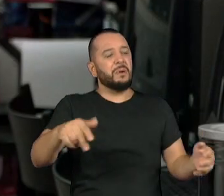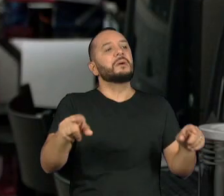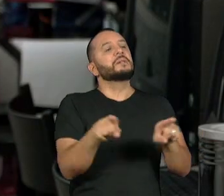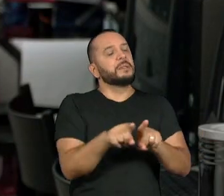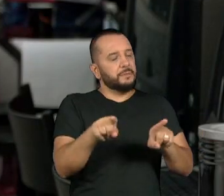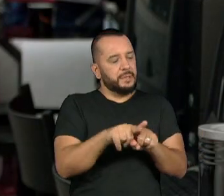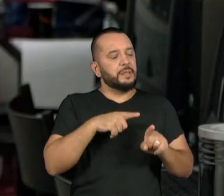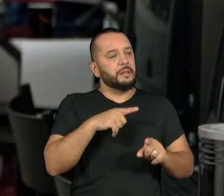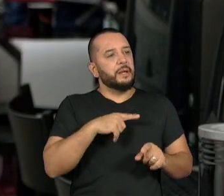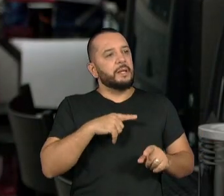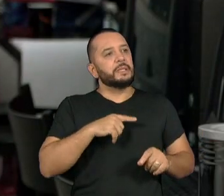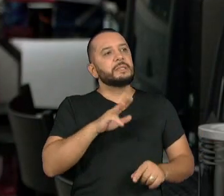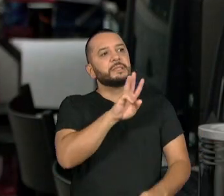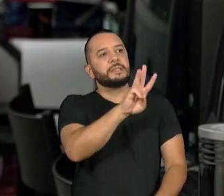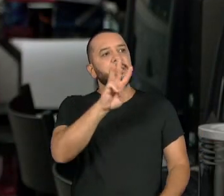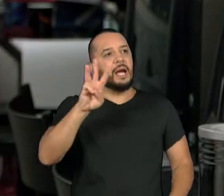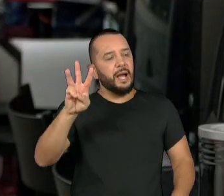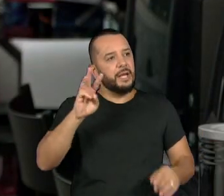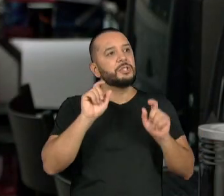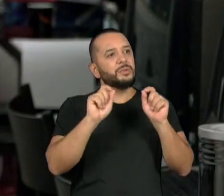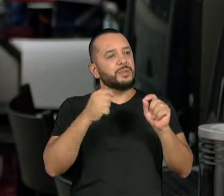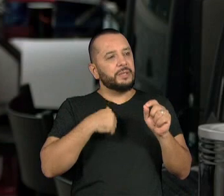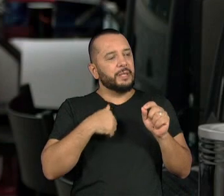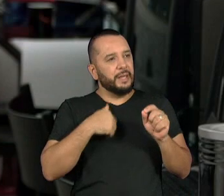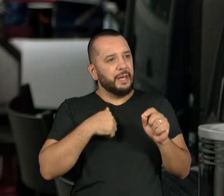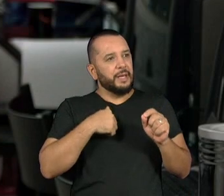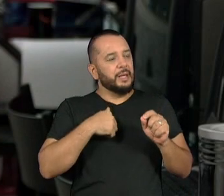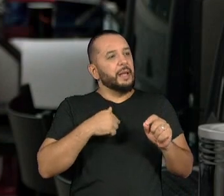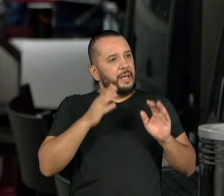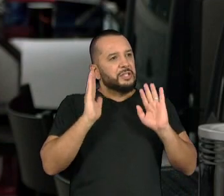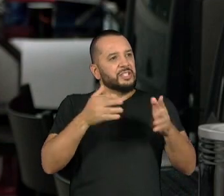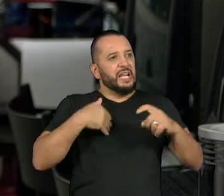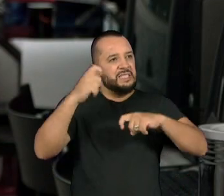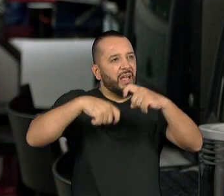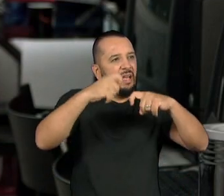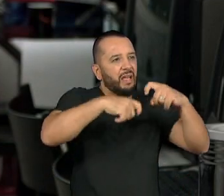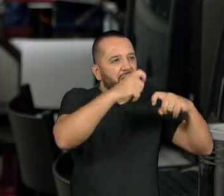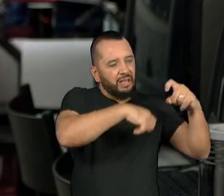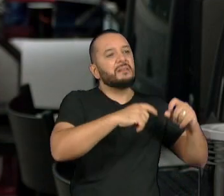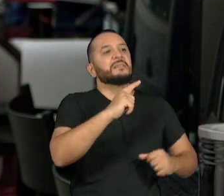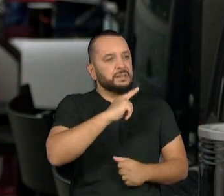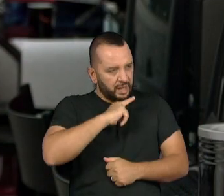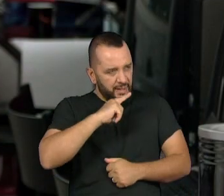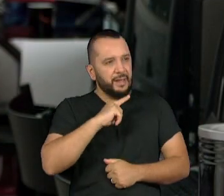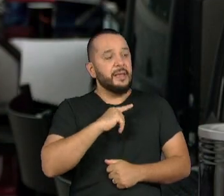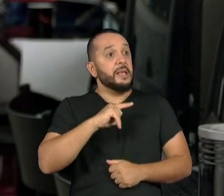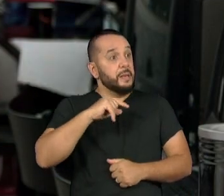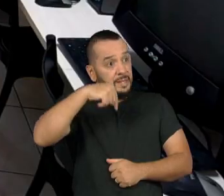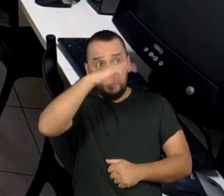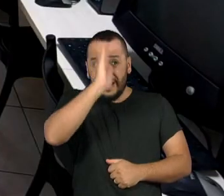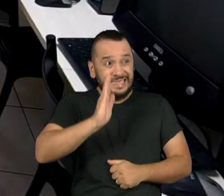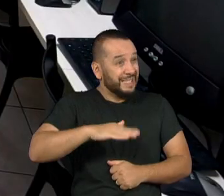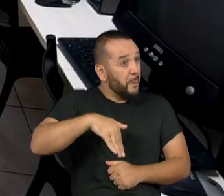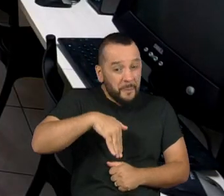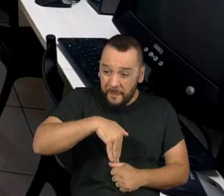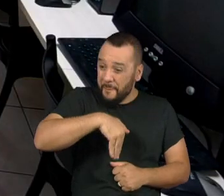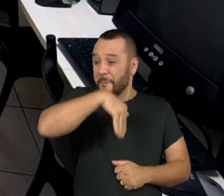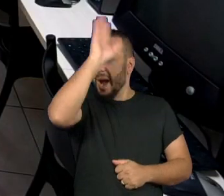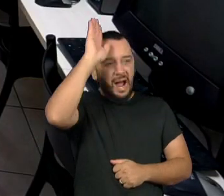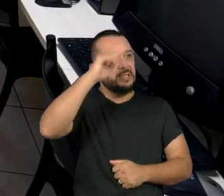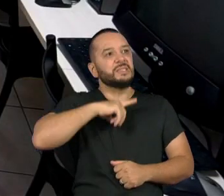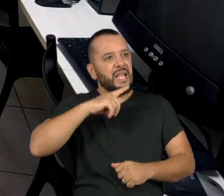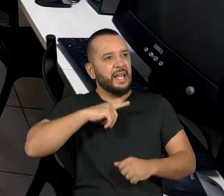registram que o Brasil é um dos países de mais acesso à pornografia. Então a gente serve para o prazer